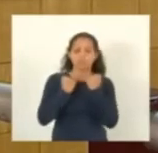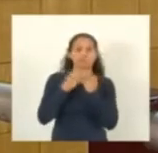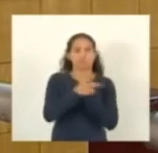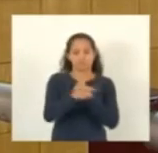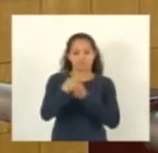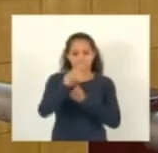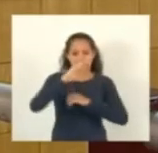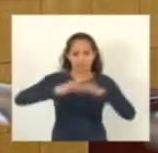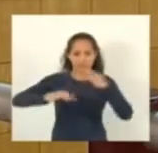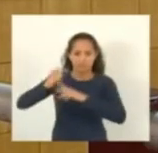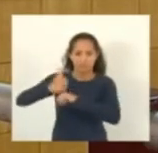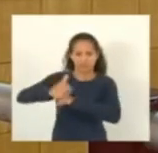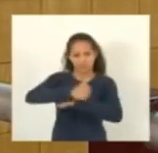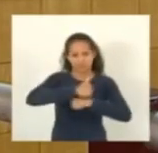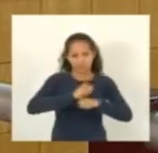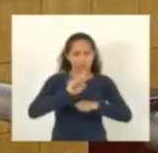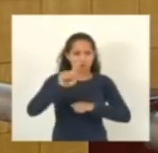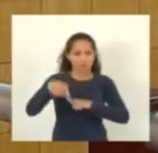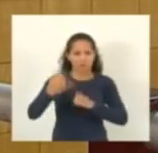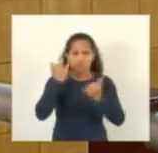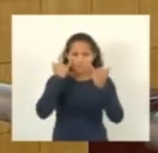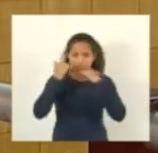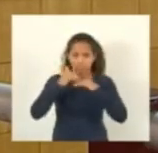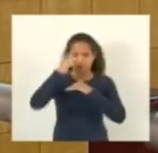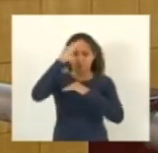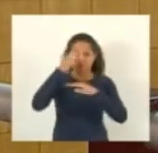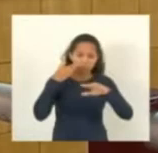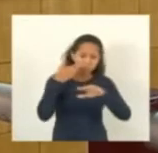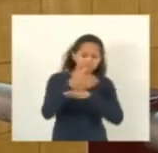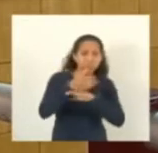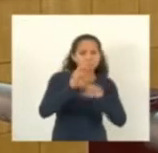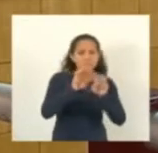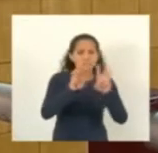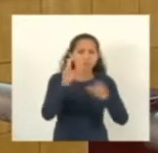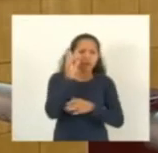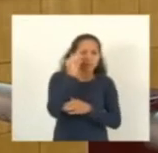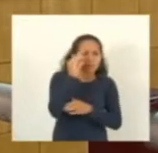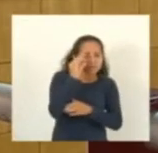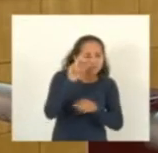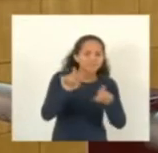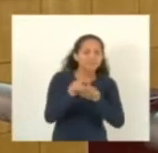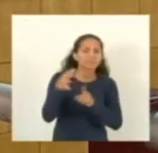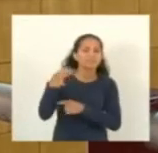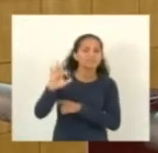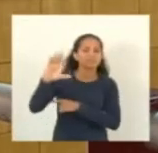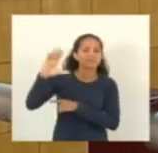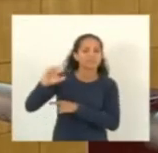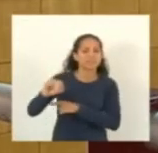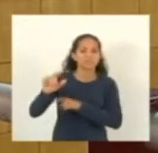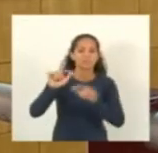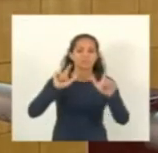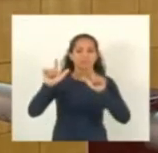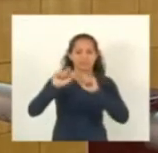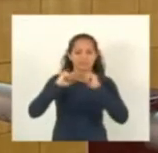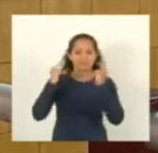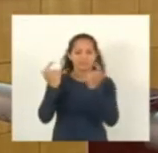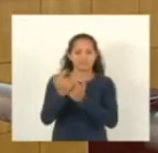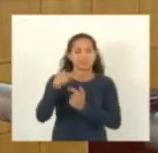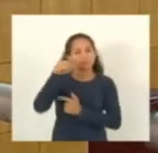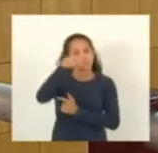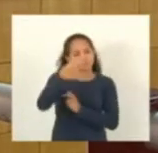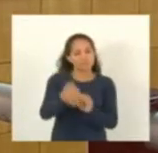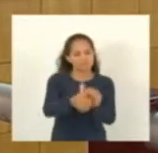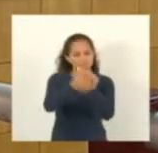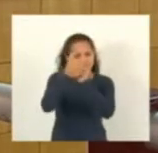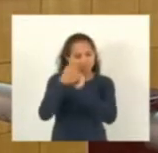mais informações sobre os trabalhos de hoje você pode conferir no nosso site e também às 10 da noite no Jornal Panorama continue ligado na